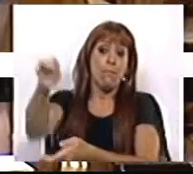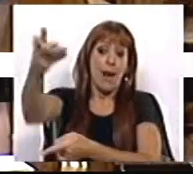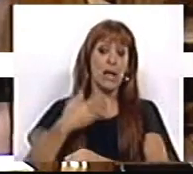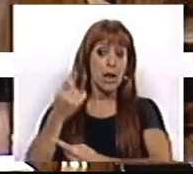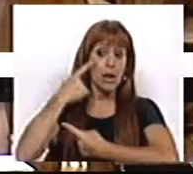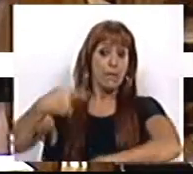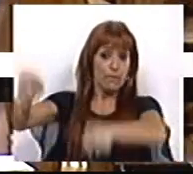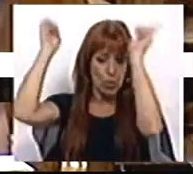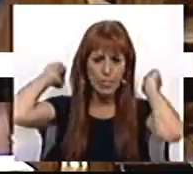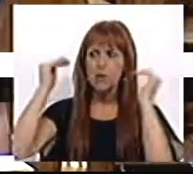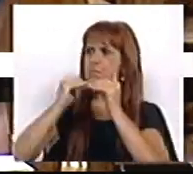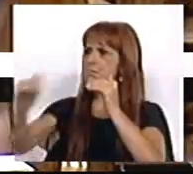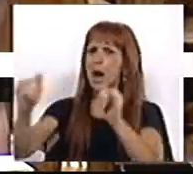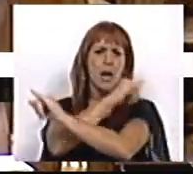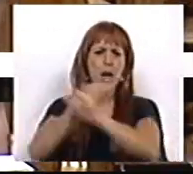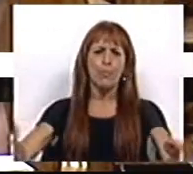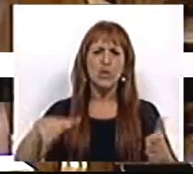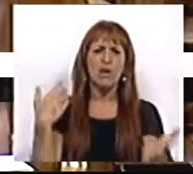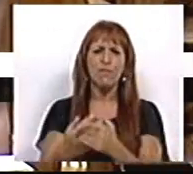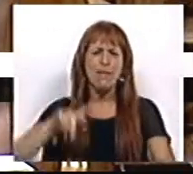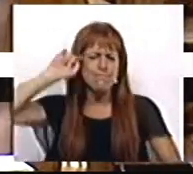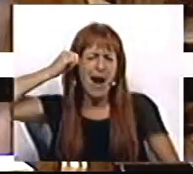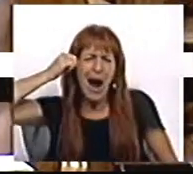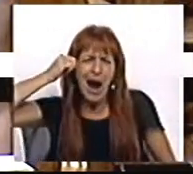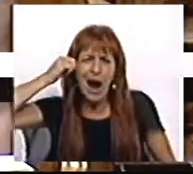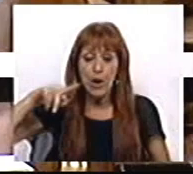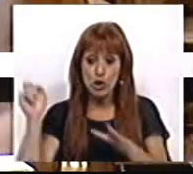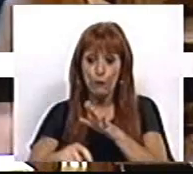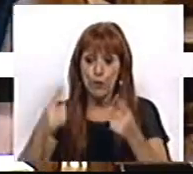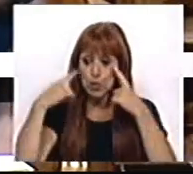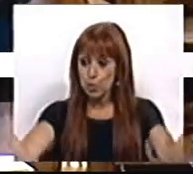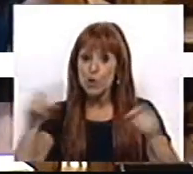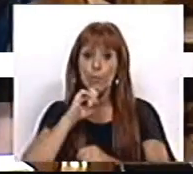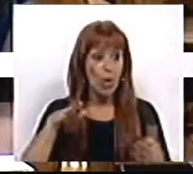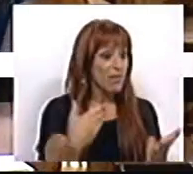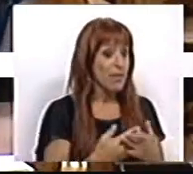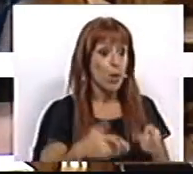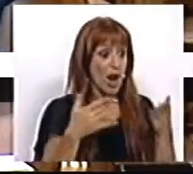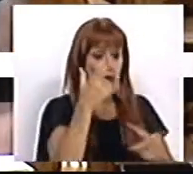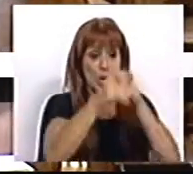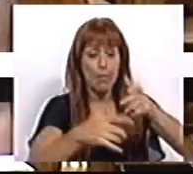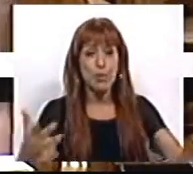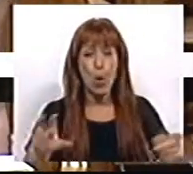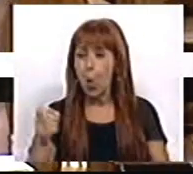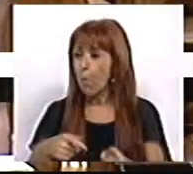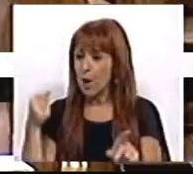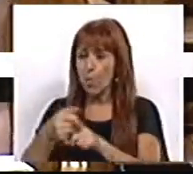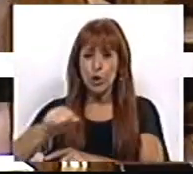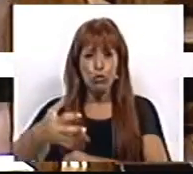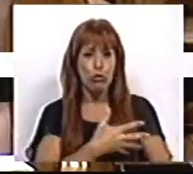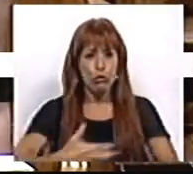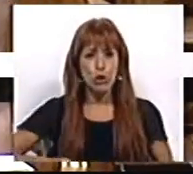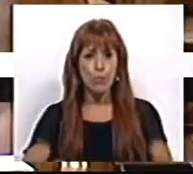pública insustentável e que vai corroer fundos públicos que podiam servir para ajudar pessoas ou para combater o